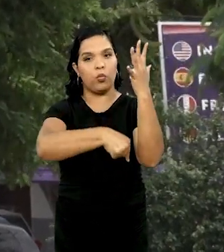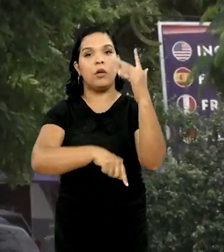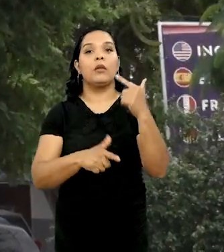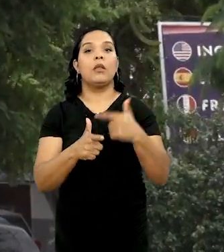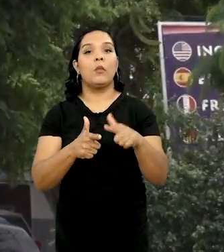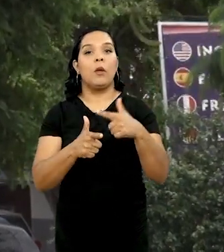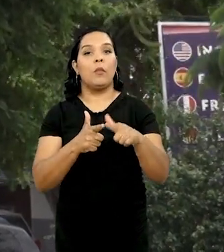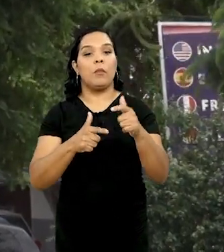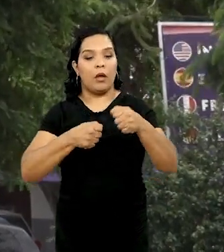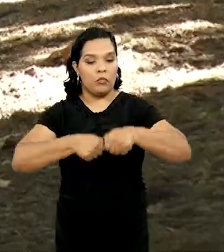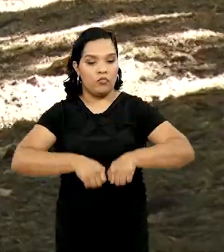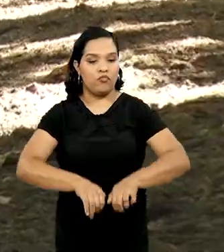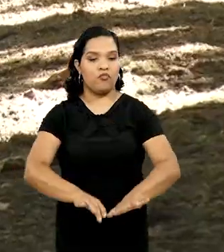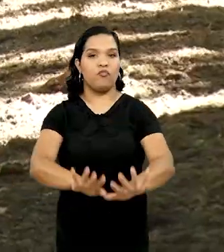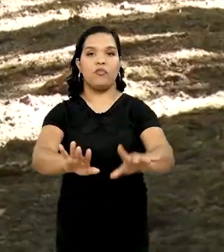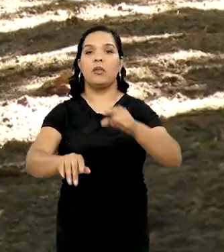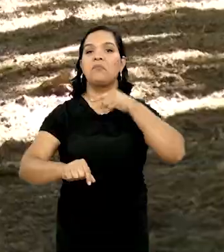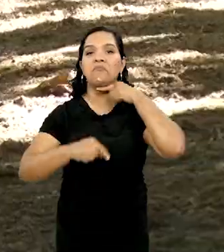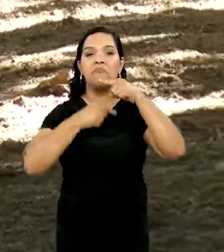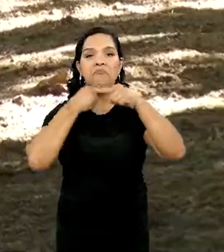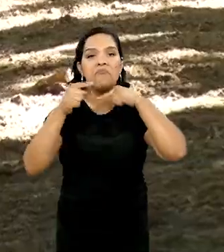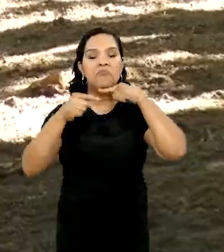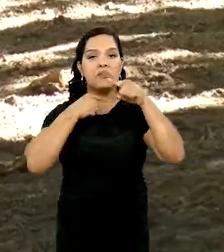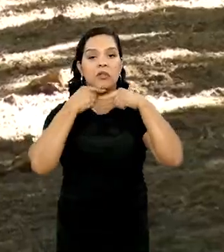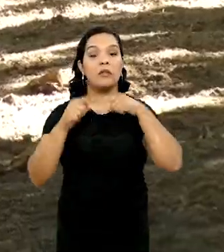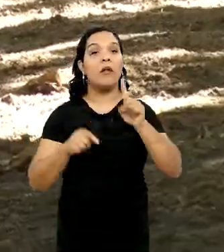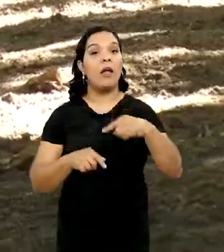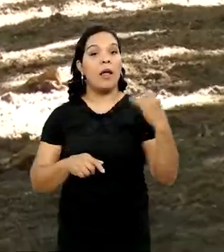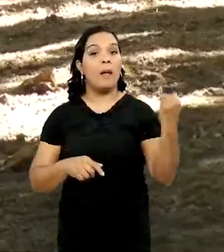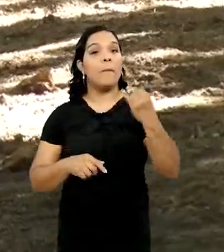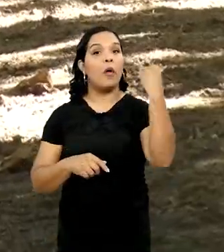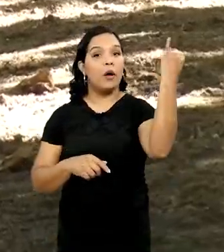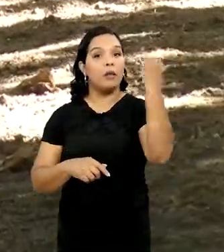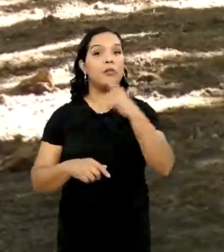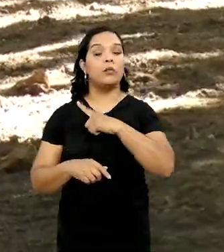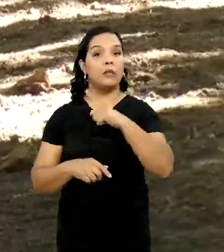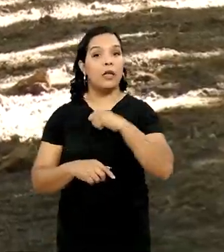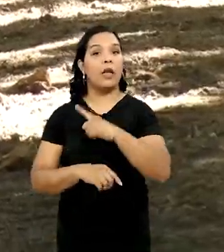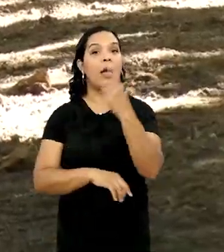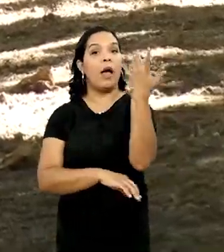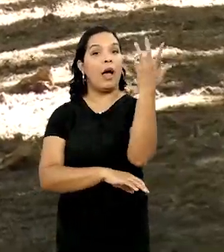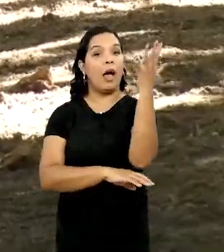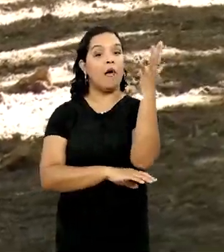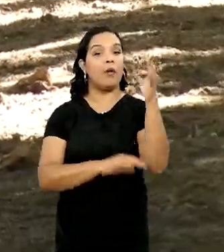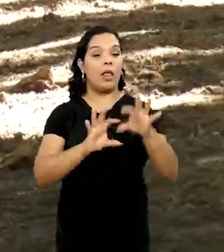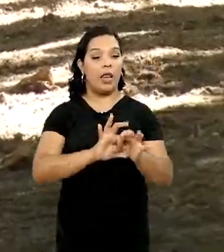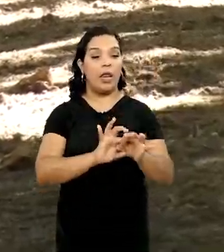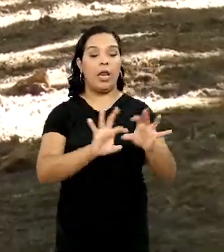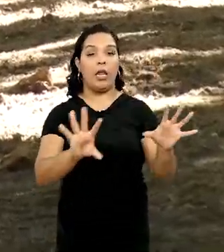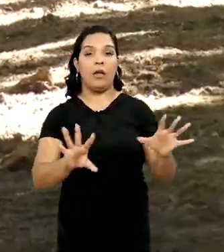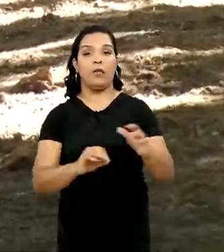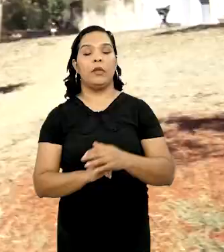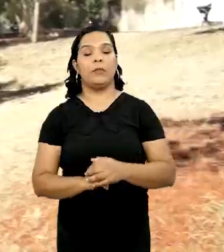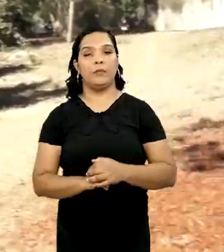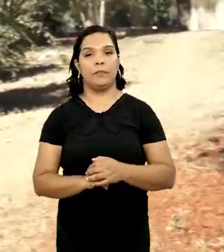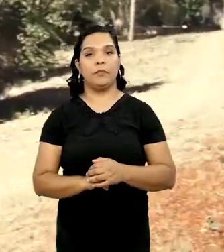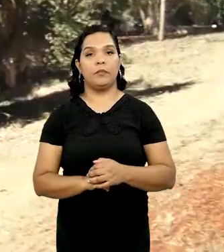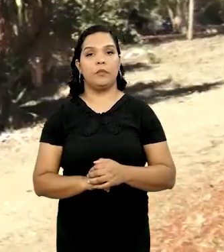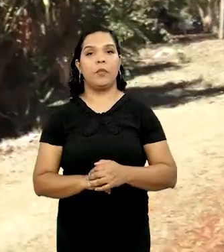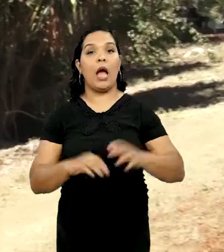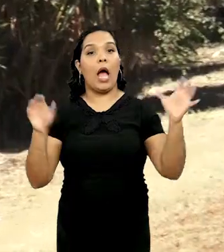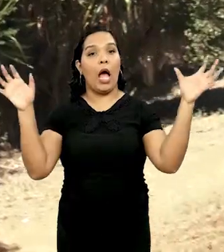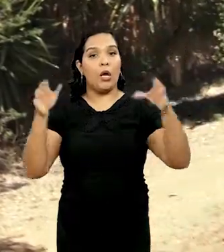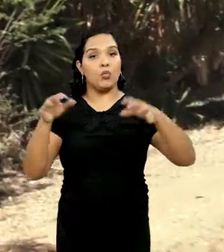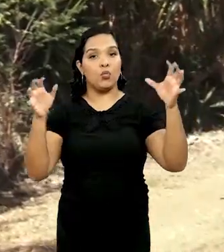problemas de escoamento, né? De água, né? De infiltração. É importante você ter essas áreas livres também. A